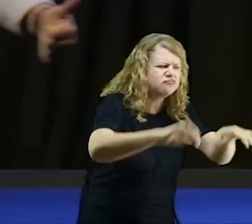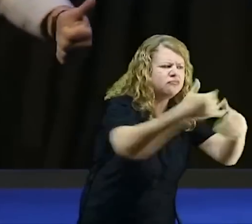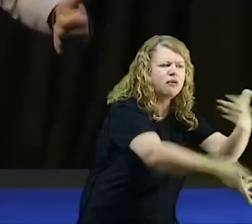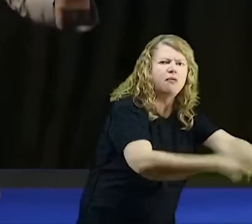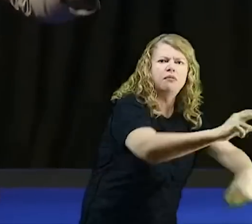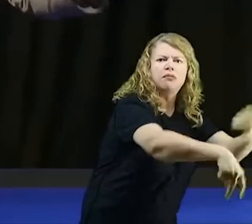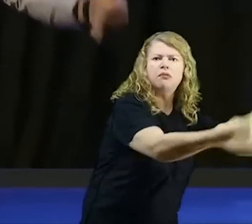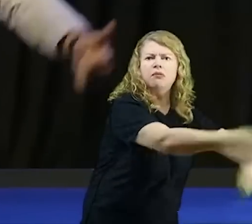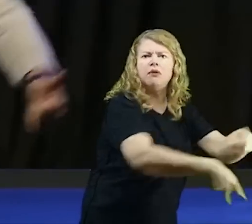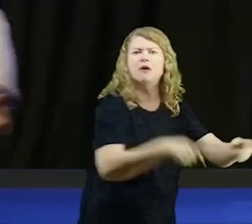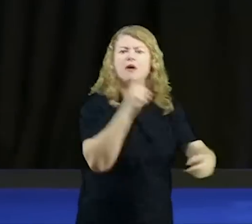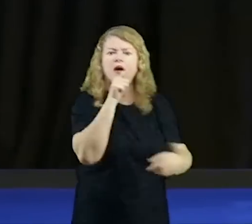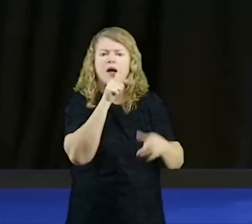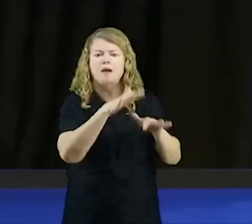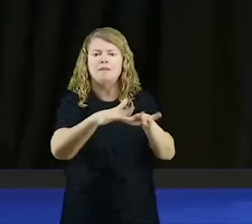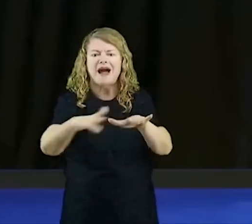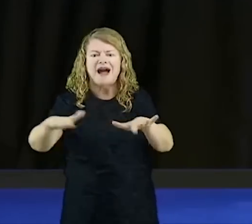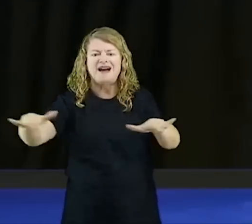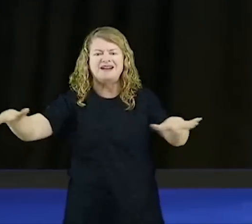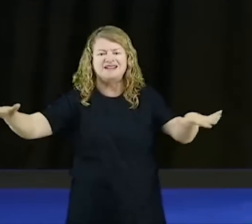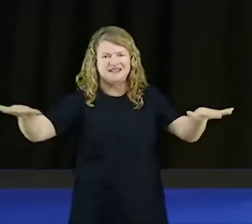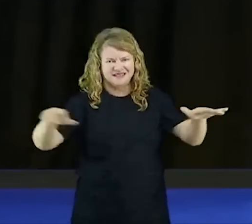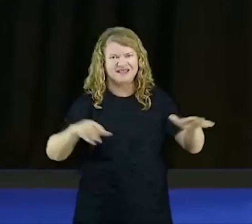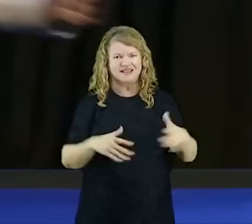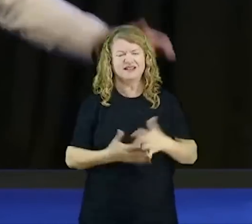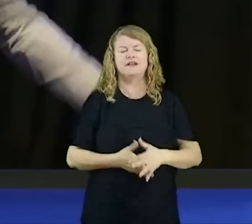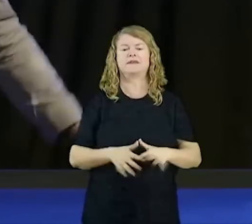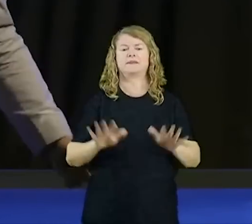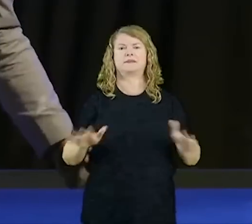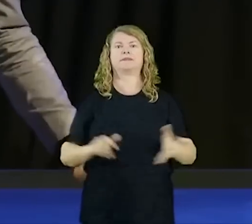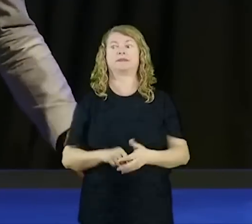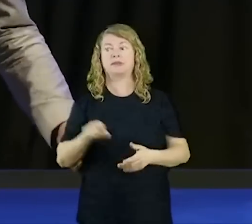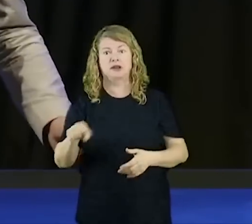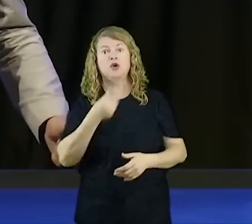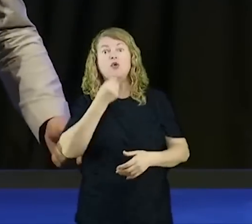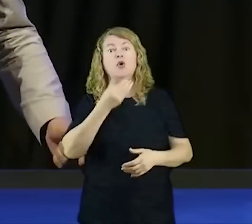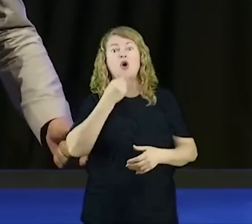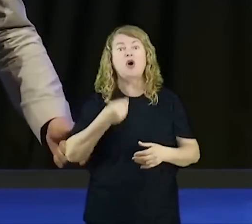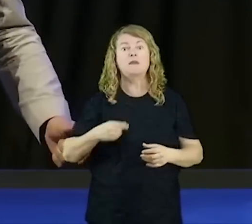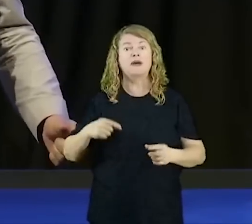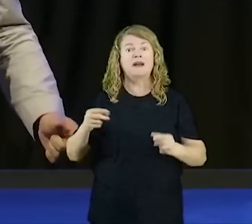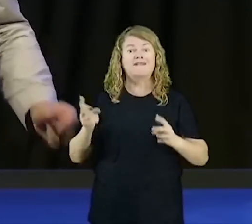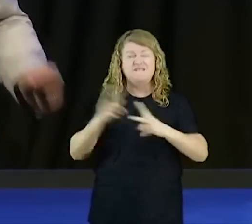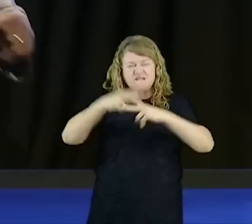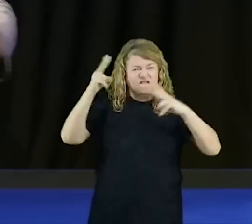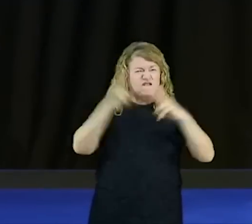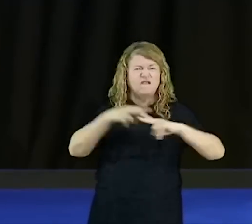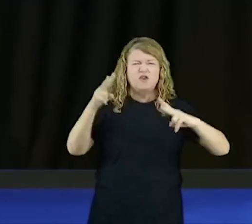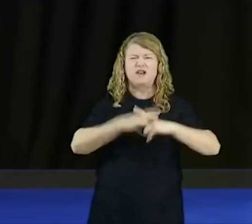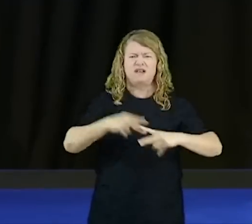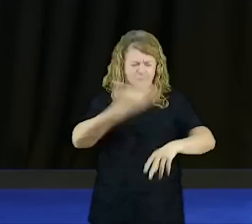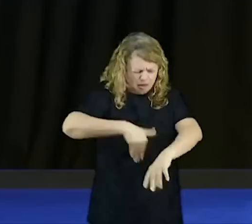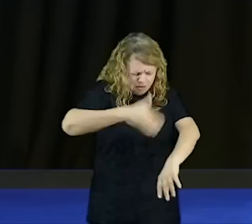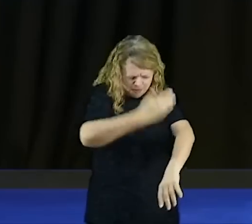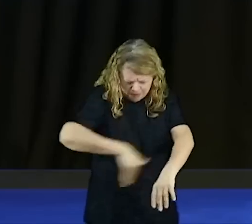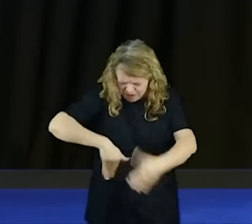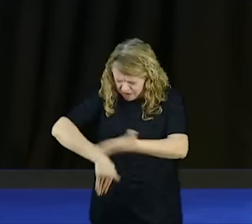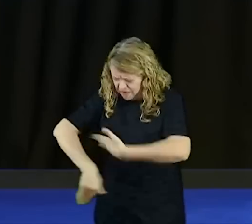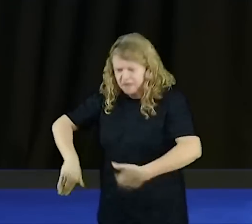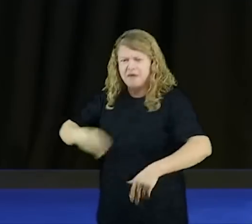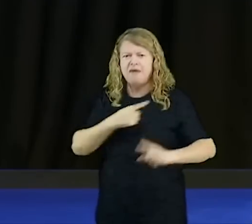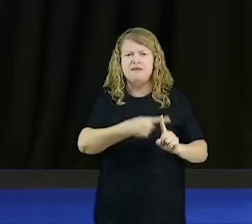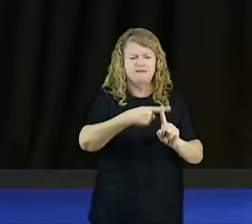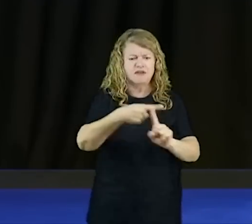no cemitério, no sepulcro, se cortava, era violento. Aquele homem estava sentado,